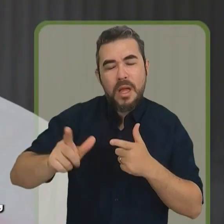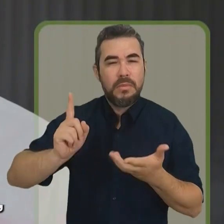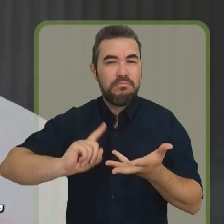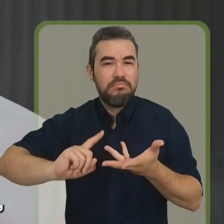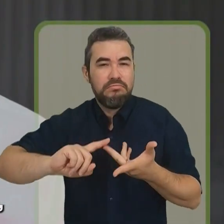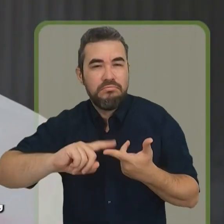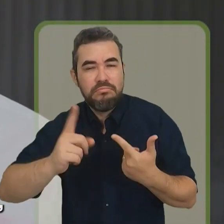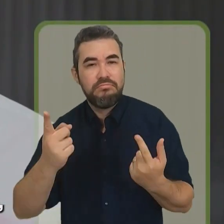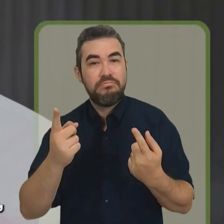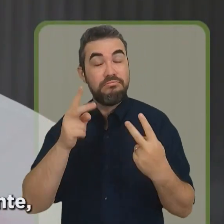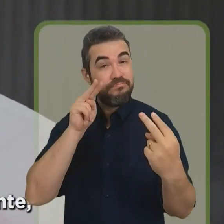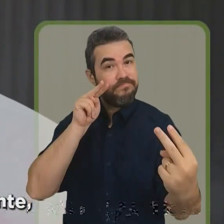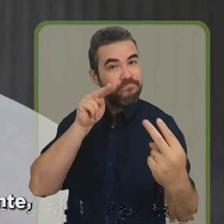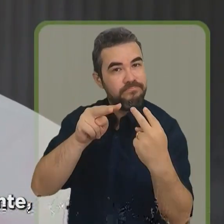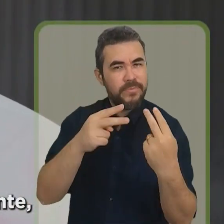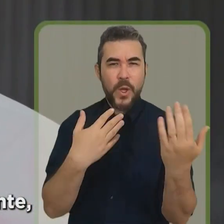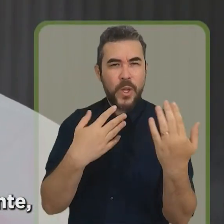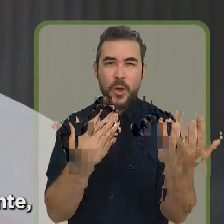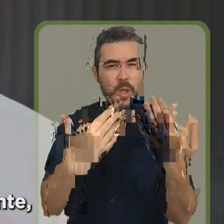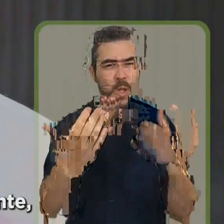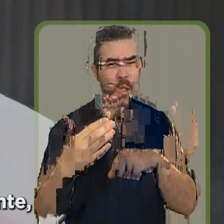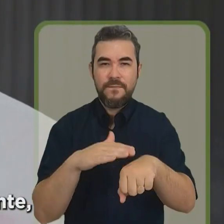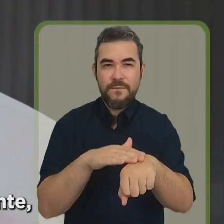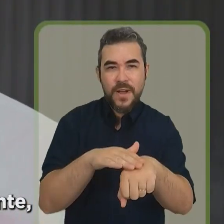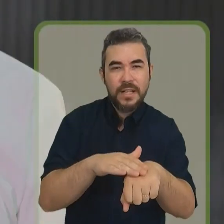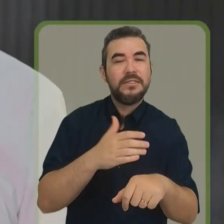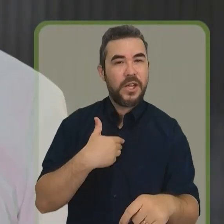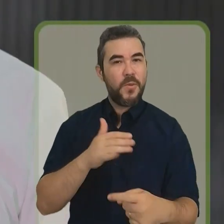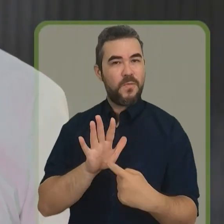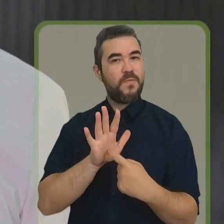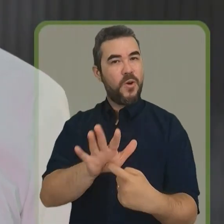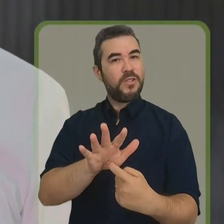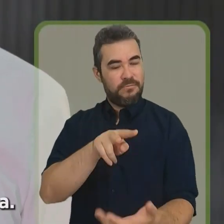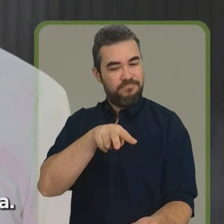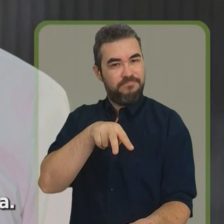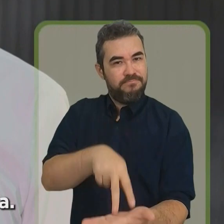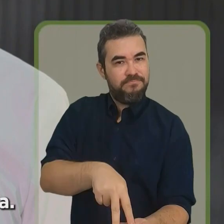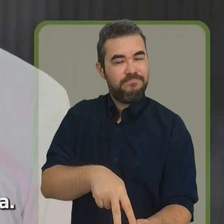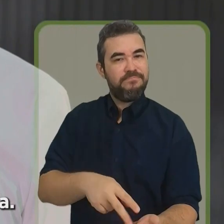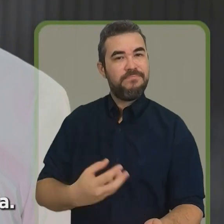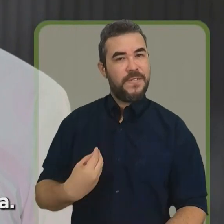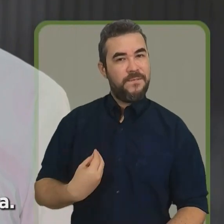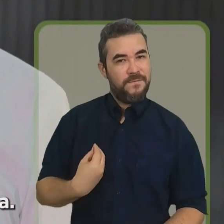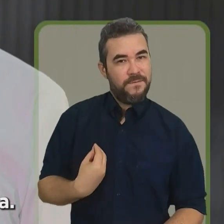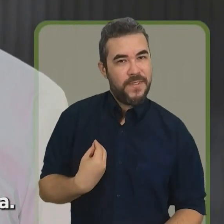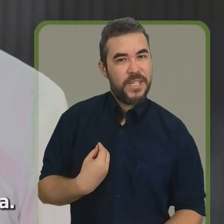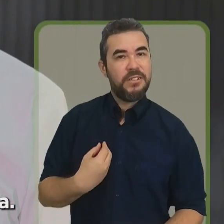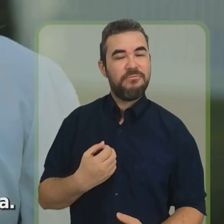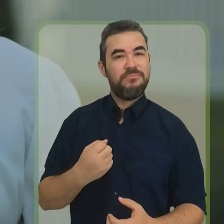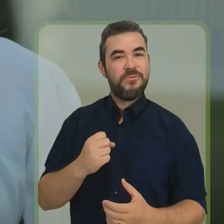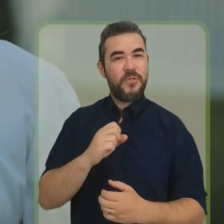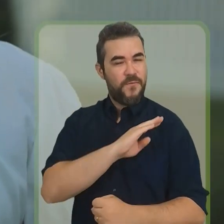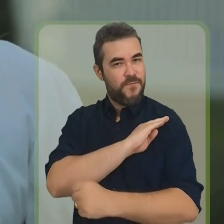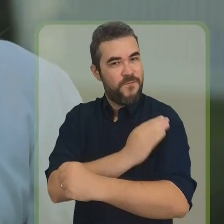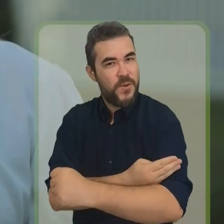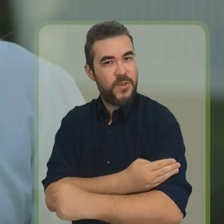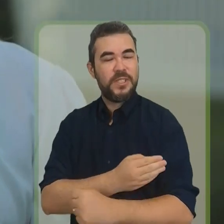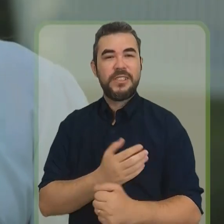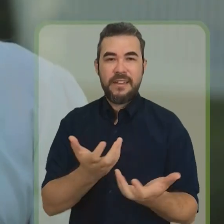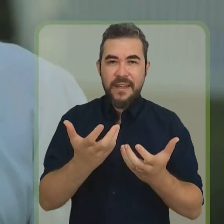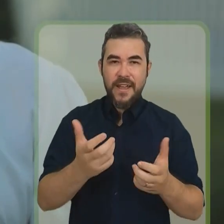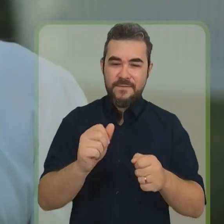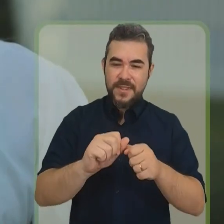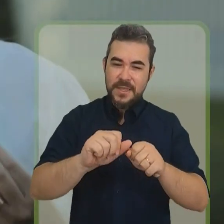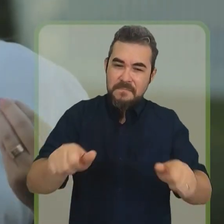Com a conversa olho no olho, a gente mostrou que está presente, firme e forte, para realizar muito para Calcaia. Fizemos a boa